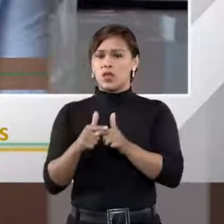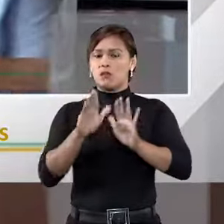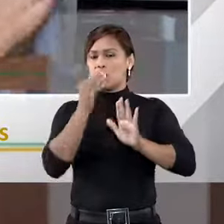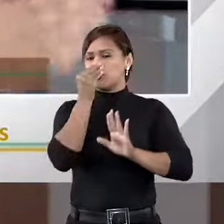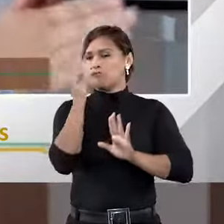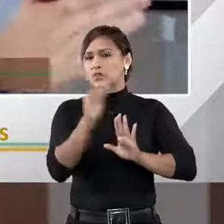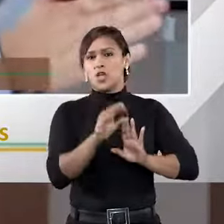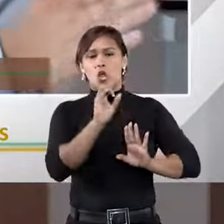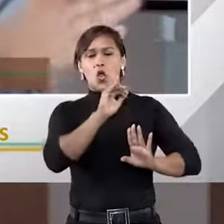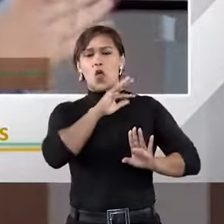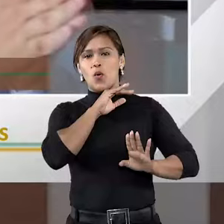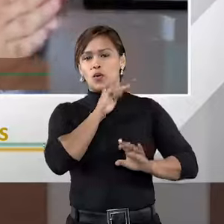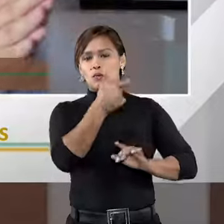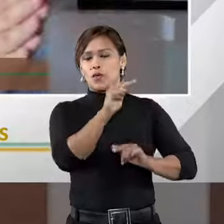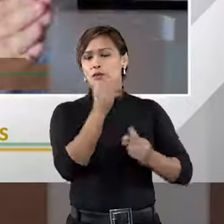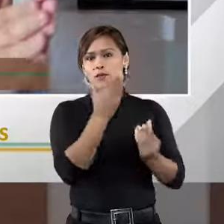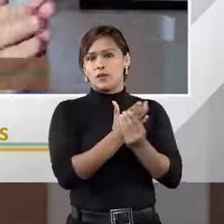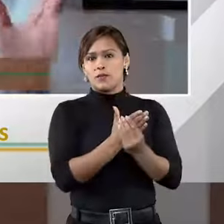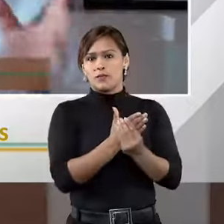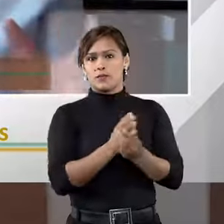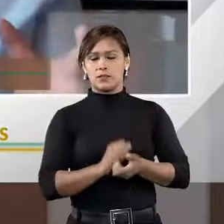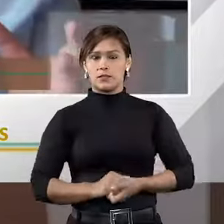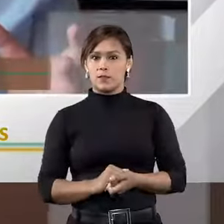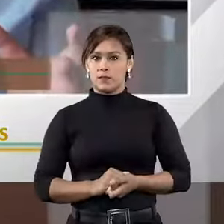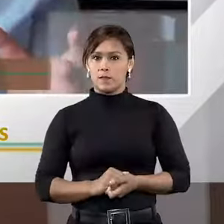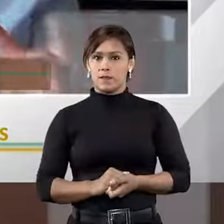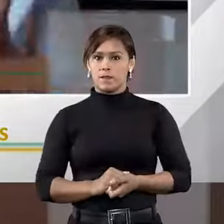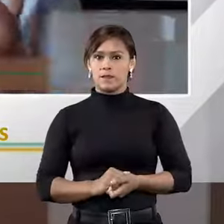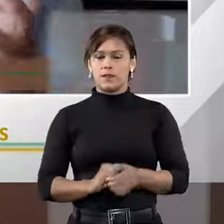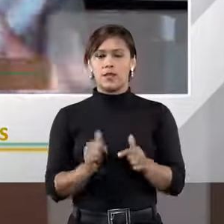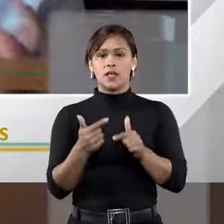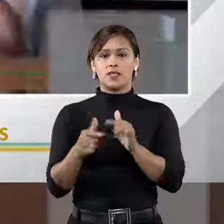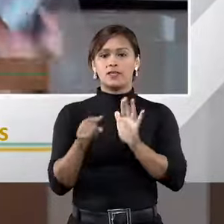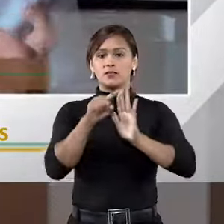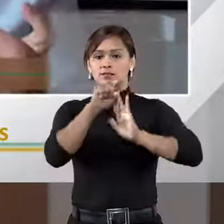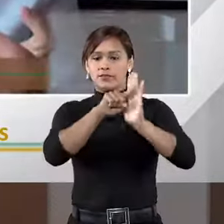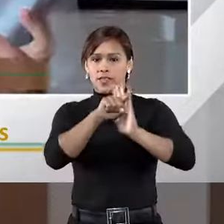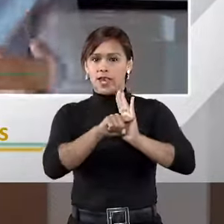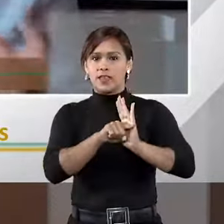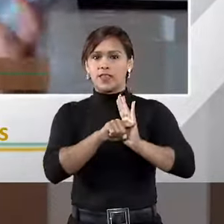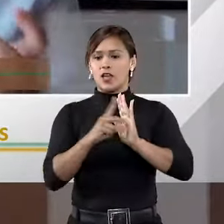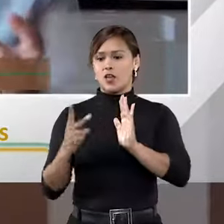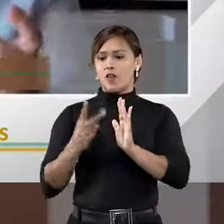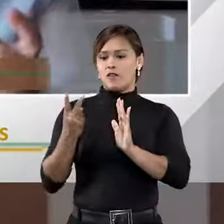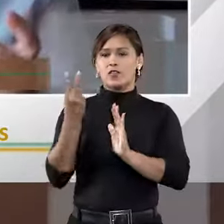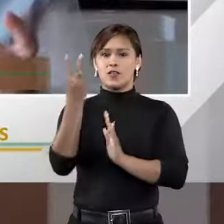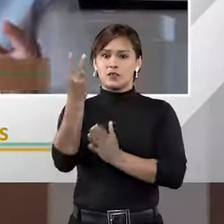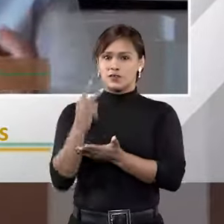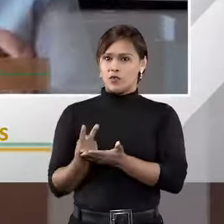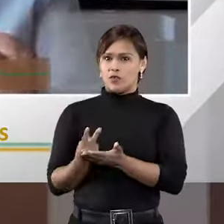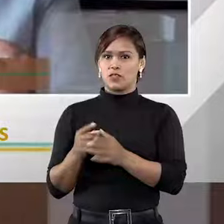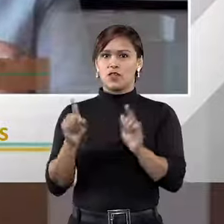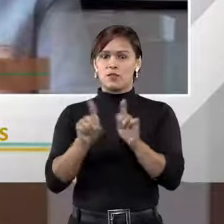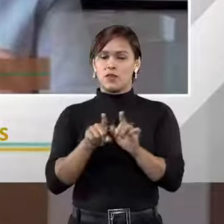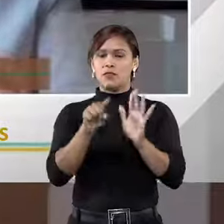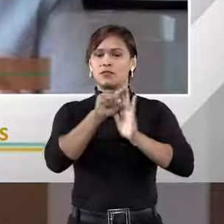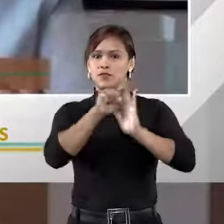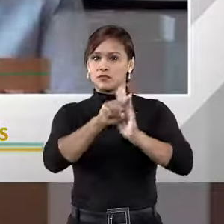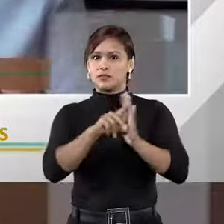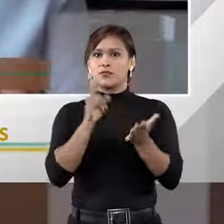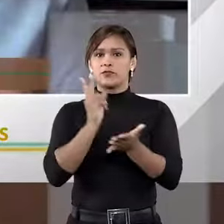desvantajosa para um outro tipo de litígio. Então, a análise das vantagens e desvantagens é sempre uma análise que deve ser feita